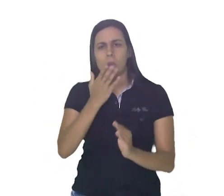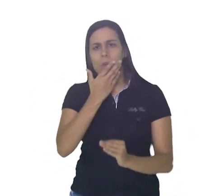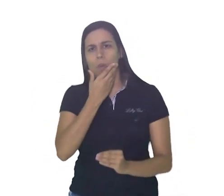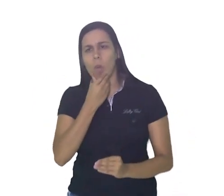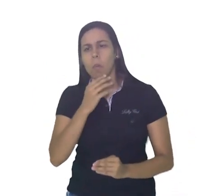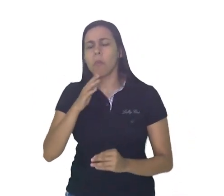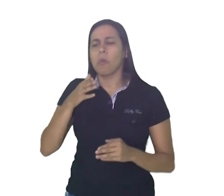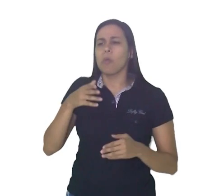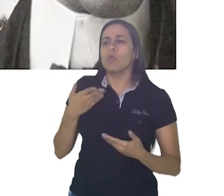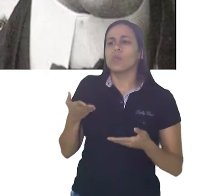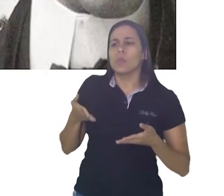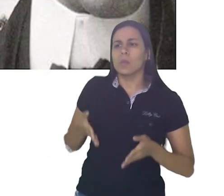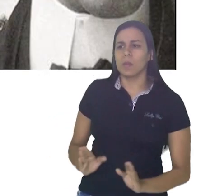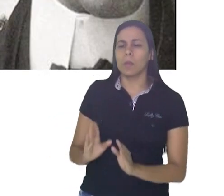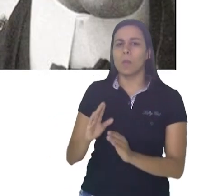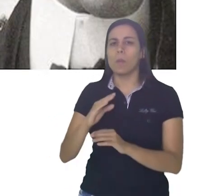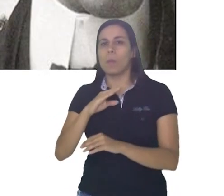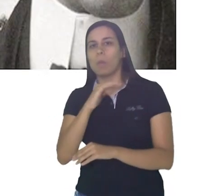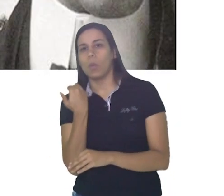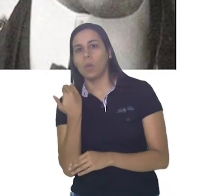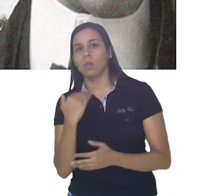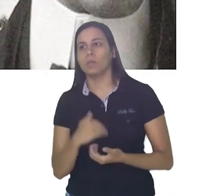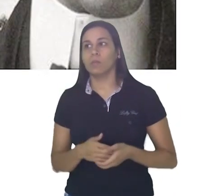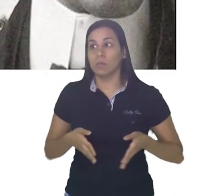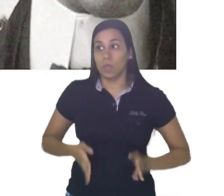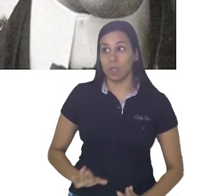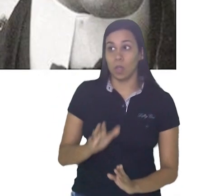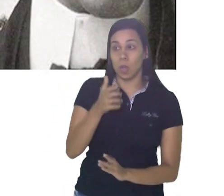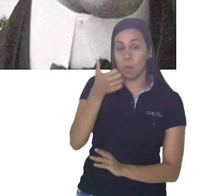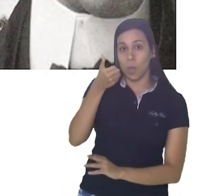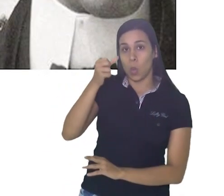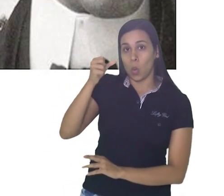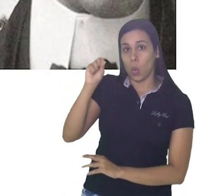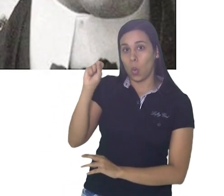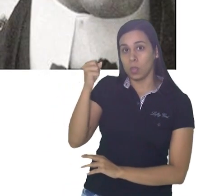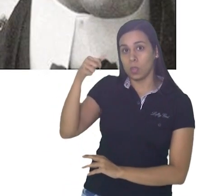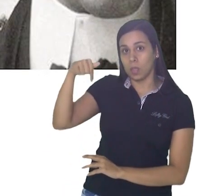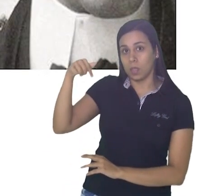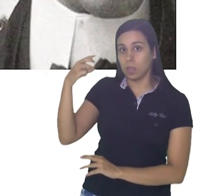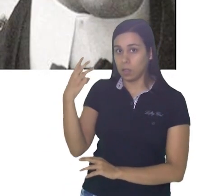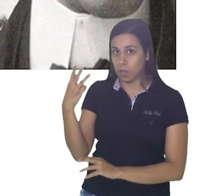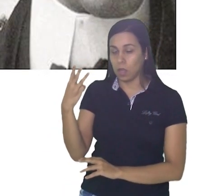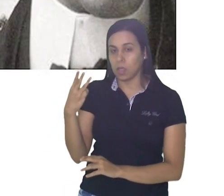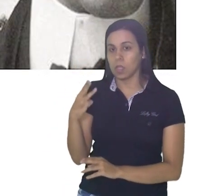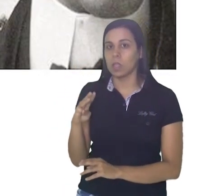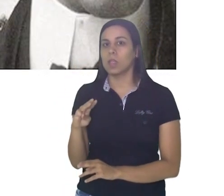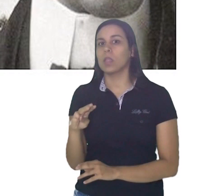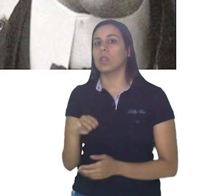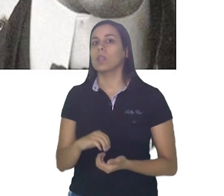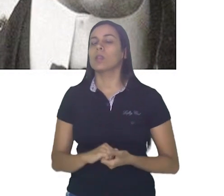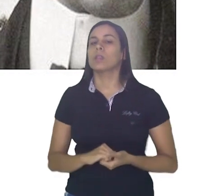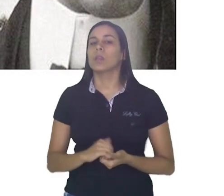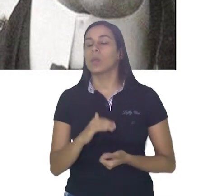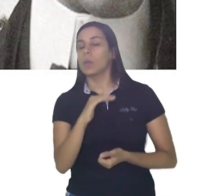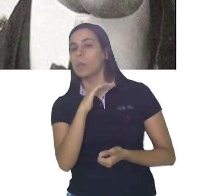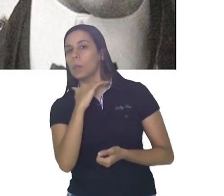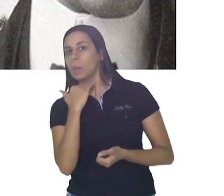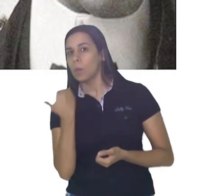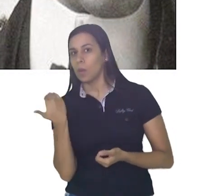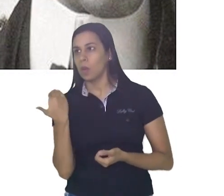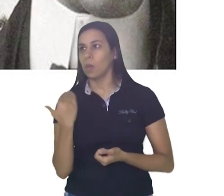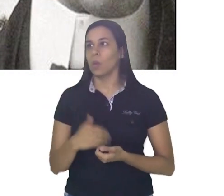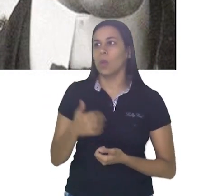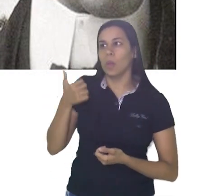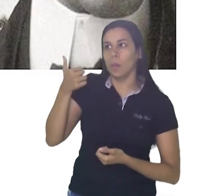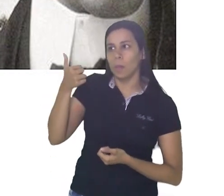ano ele morreu? Como vimos, ele nasceu em 1873 e morreu